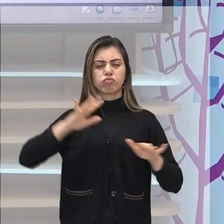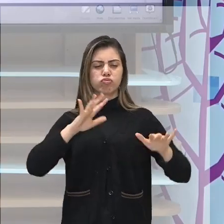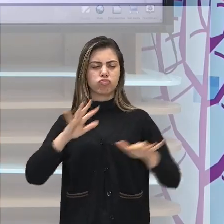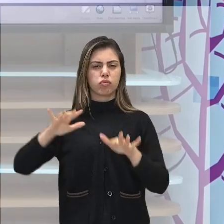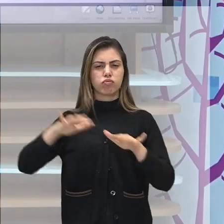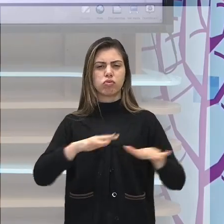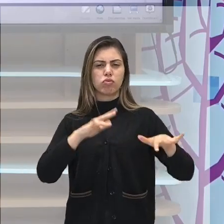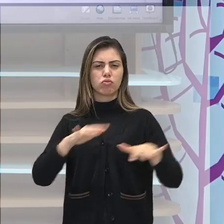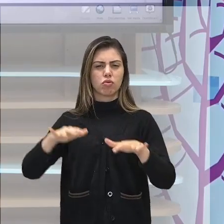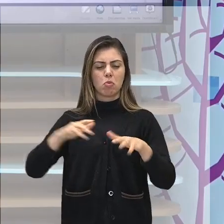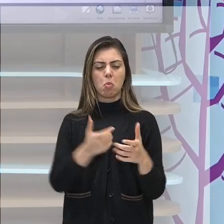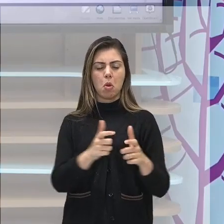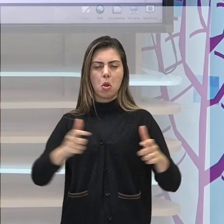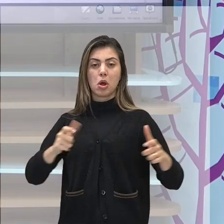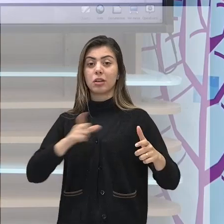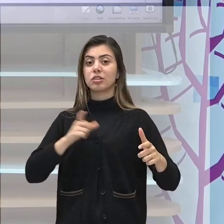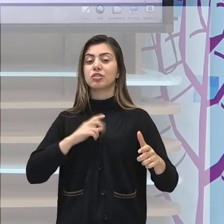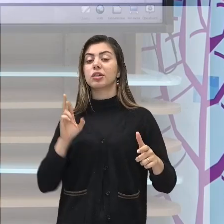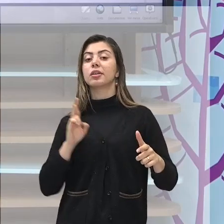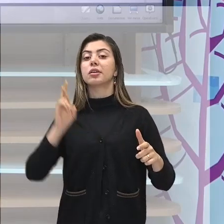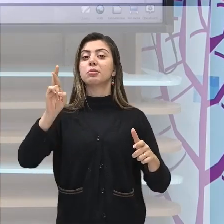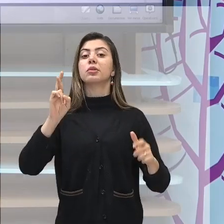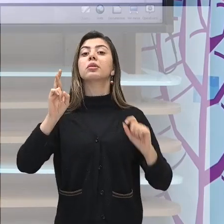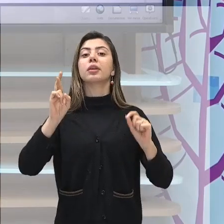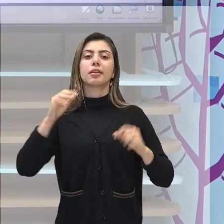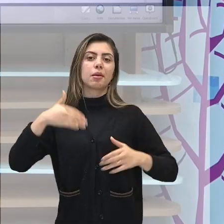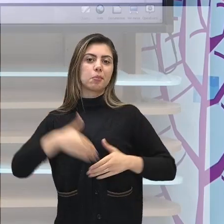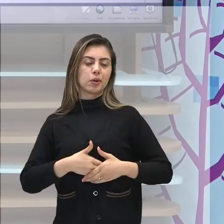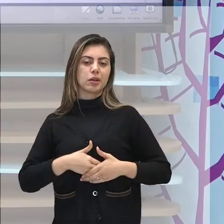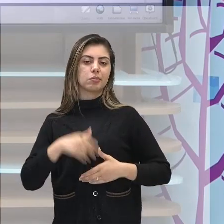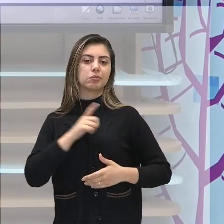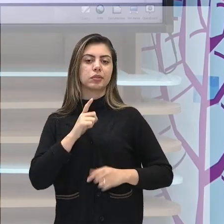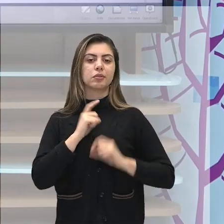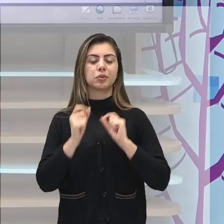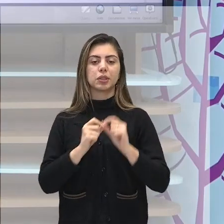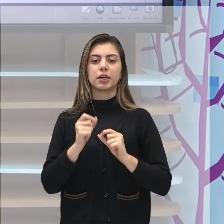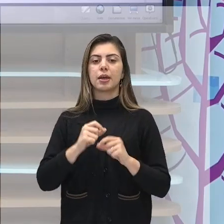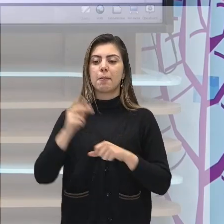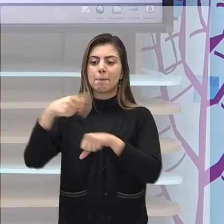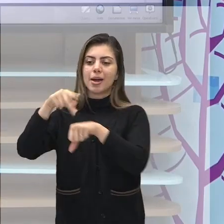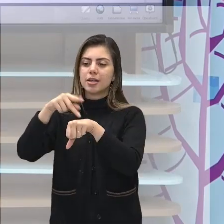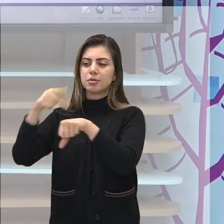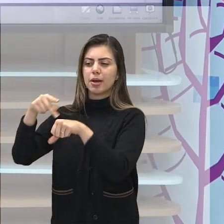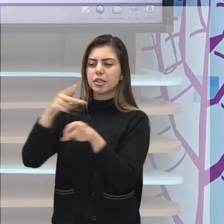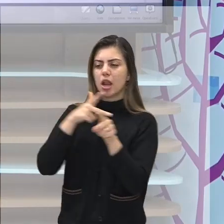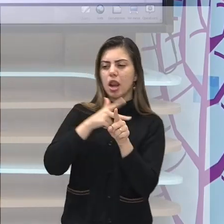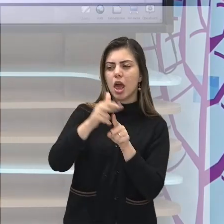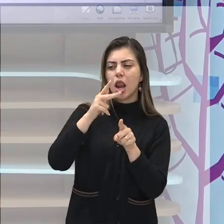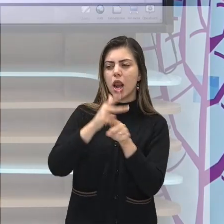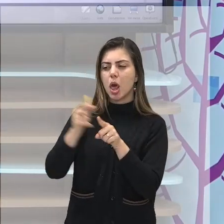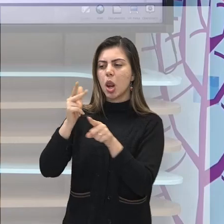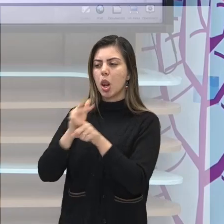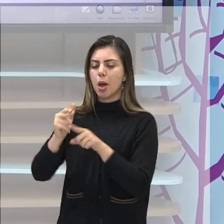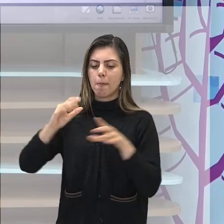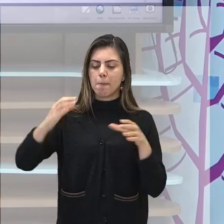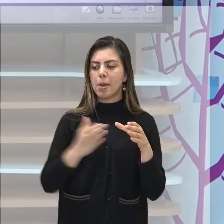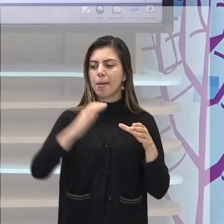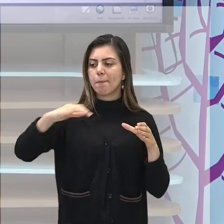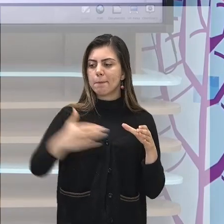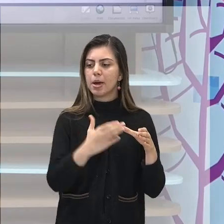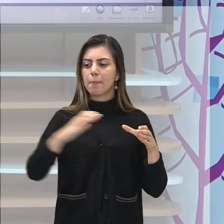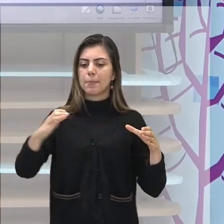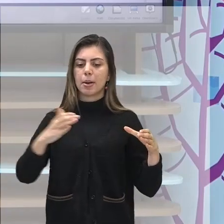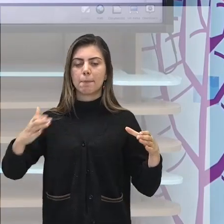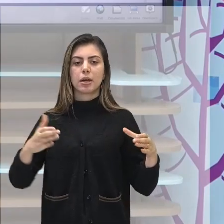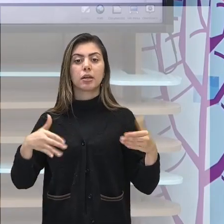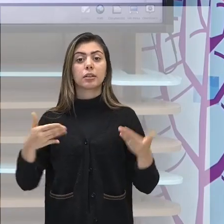forte, comandado por Napoleão, avançando país por país. E Portugal, que está